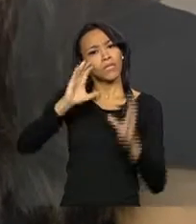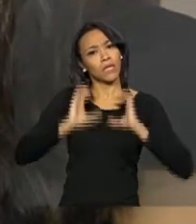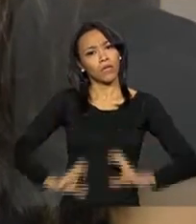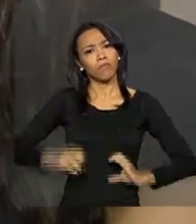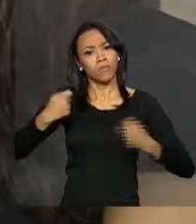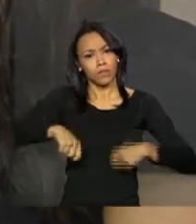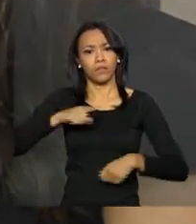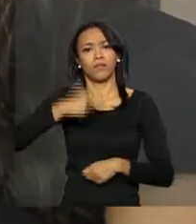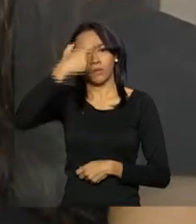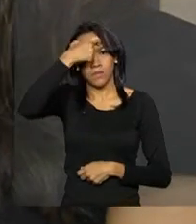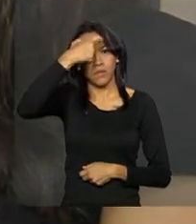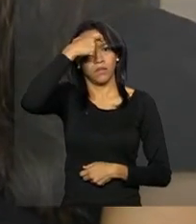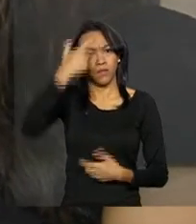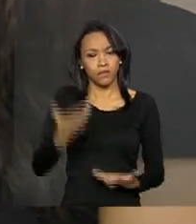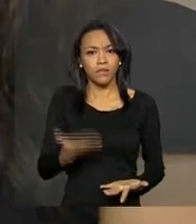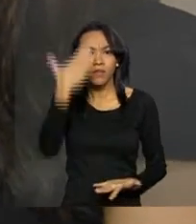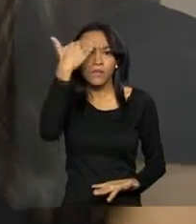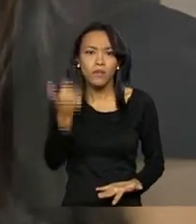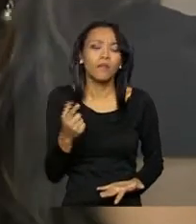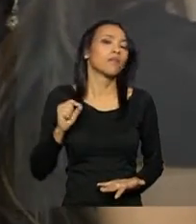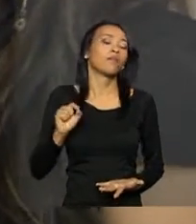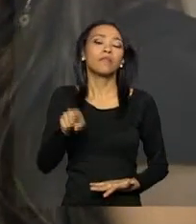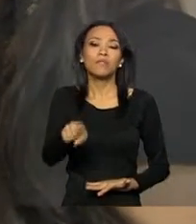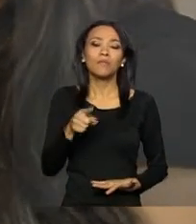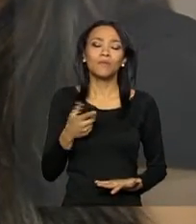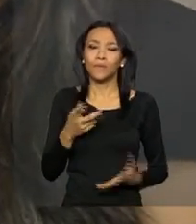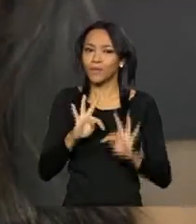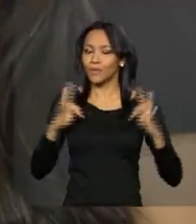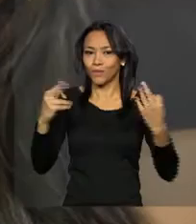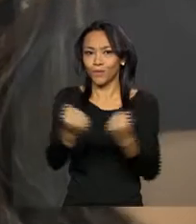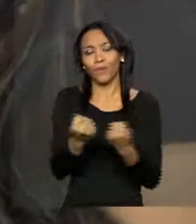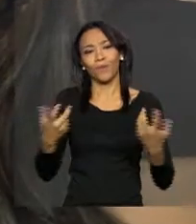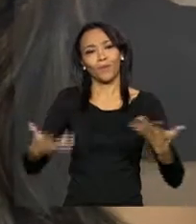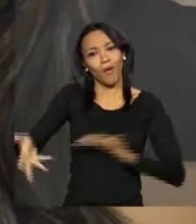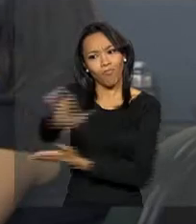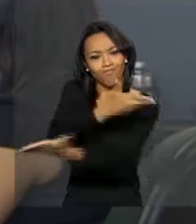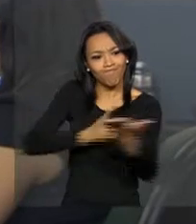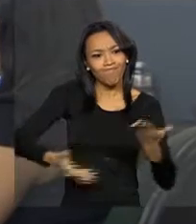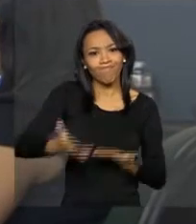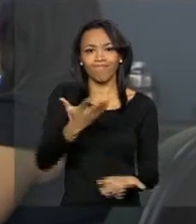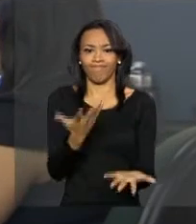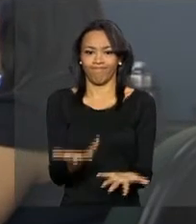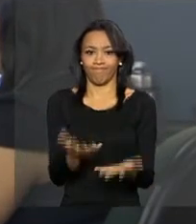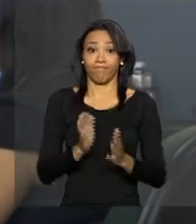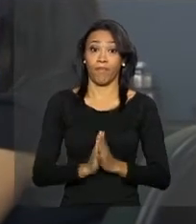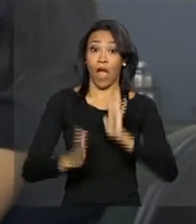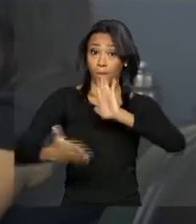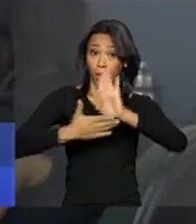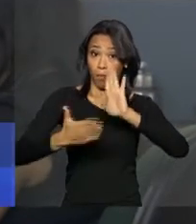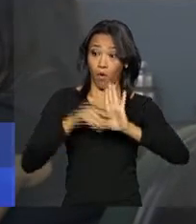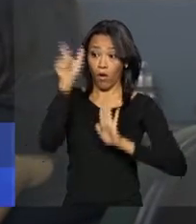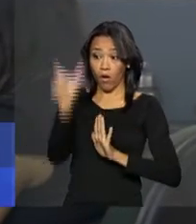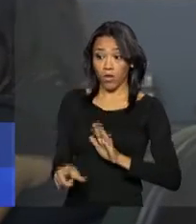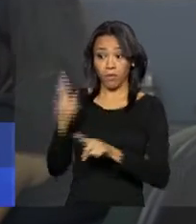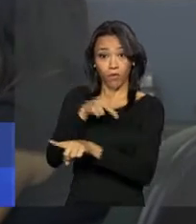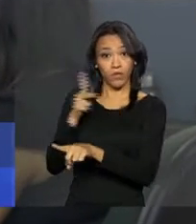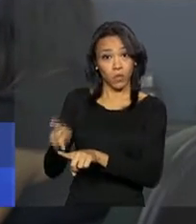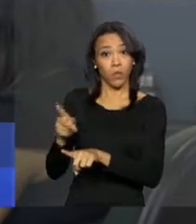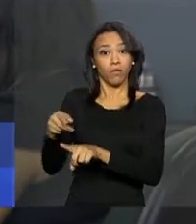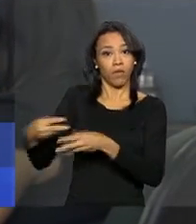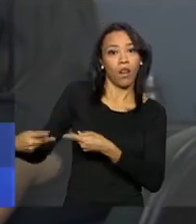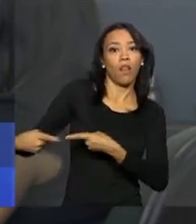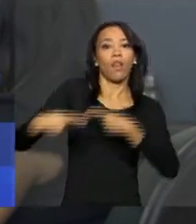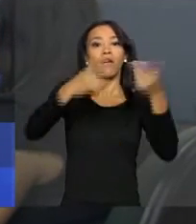consciência disso. Ele precisa reconhecer isso que é de todos, que é coletivo, como o seu. A proposta da professora Beronice foi